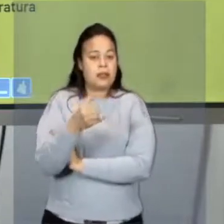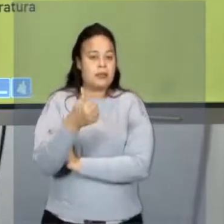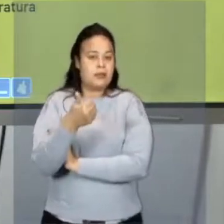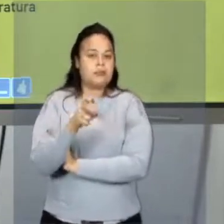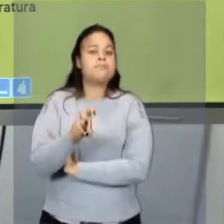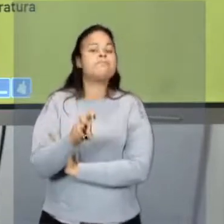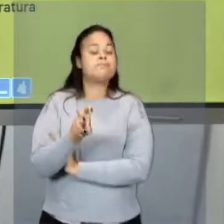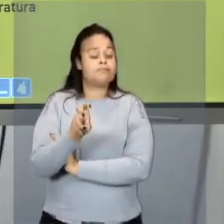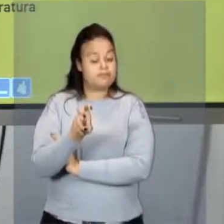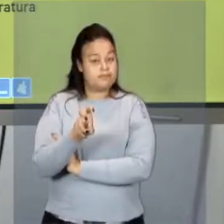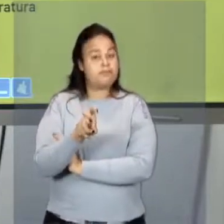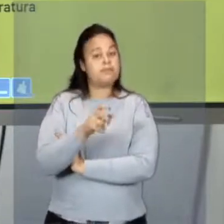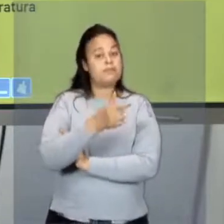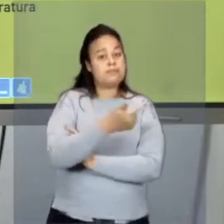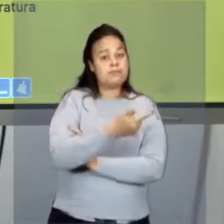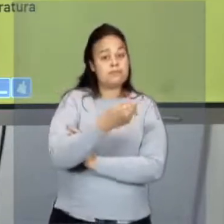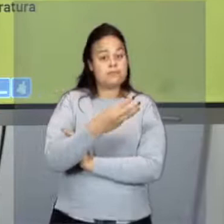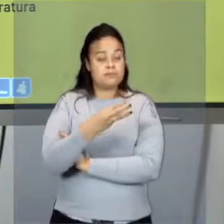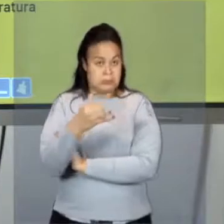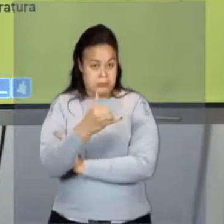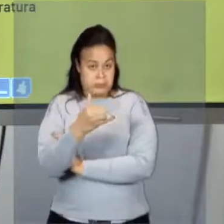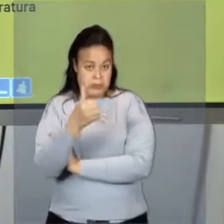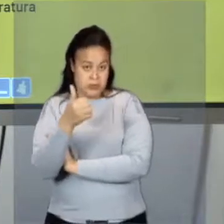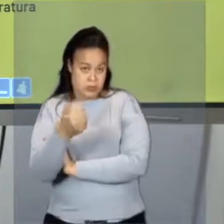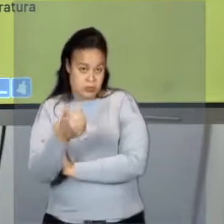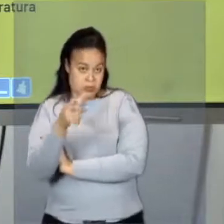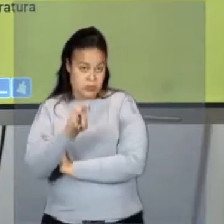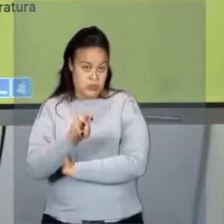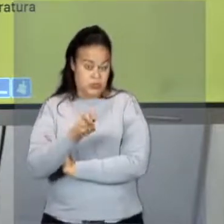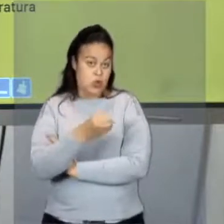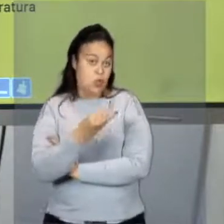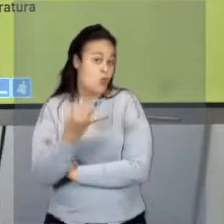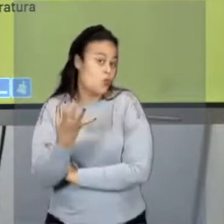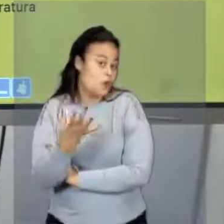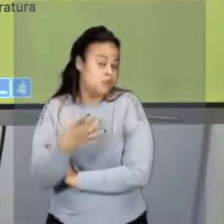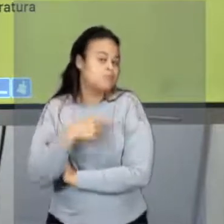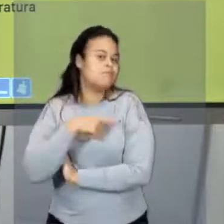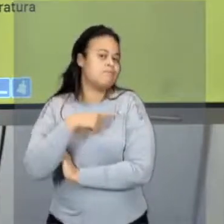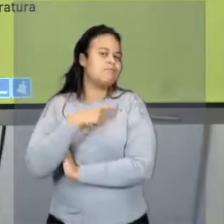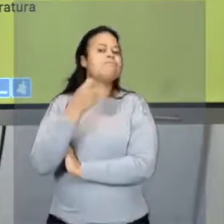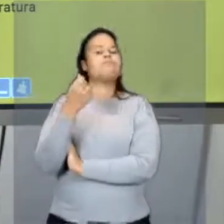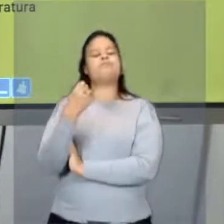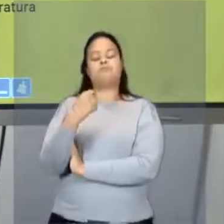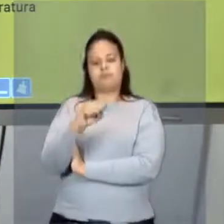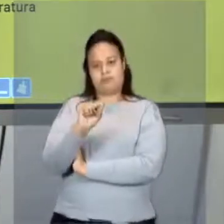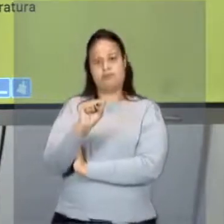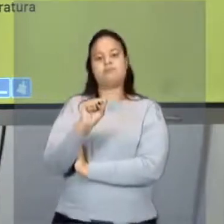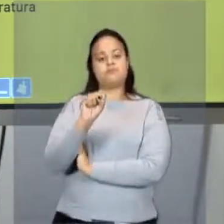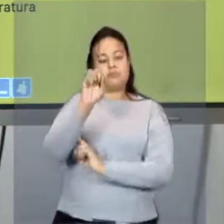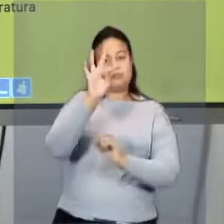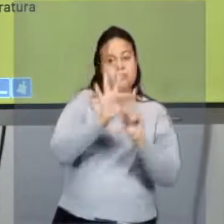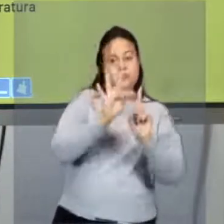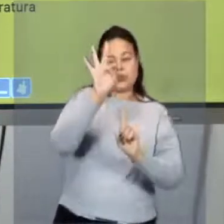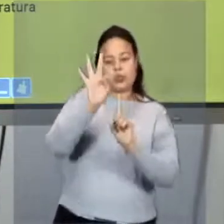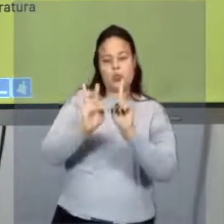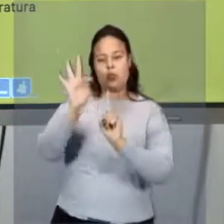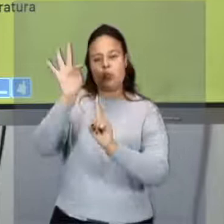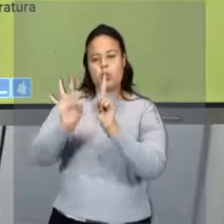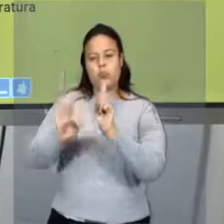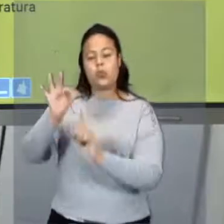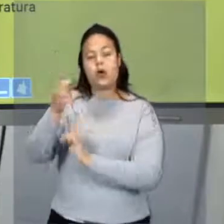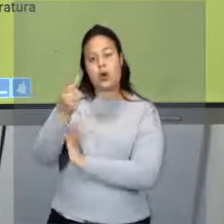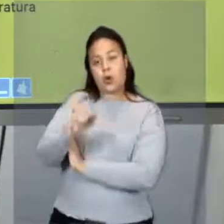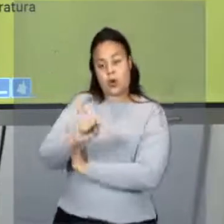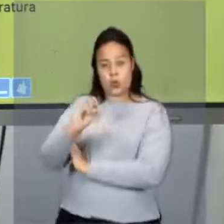15. E 23 menos 15, você tem exatamente quanto? 8. Então, a temperatura aqui variou 8 graus.